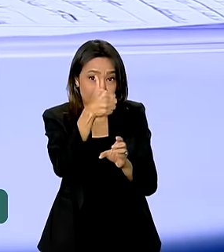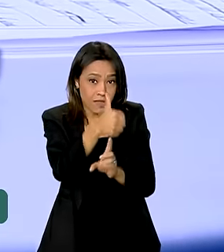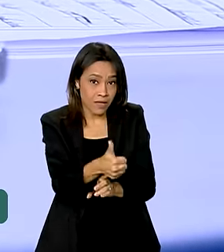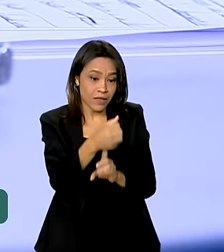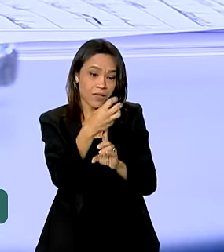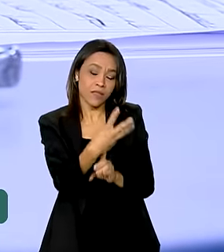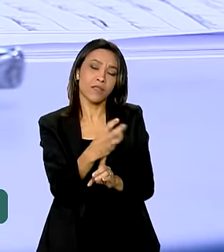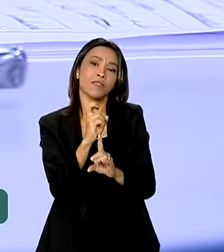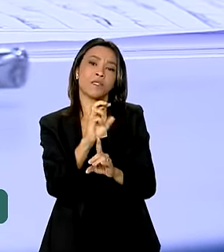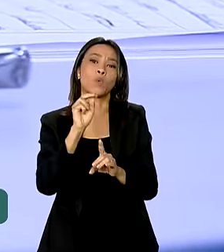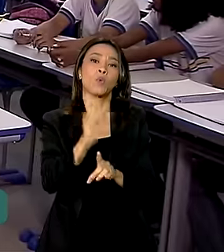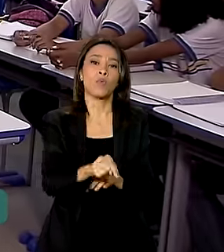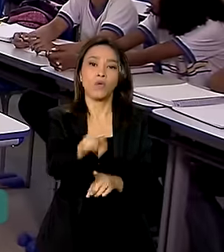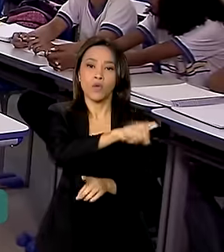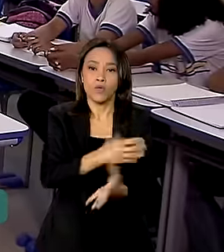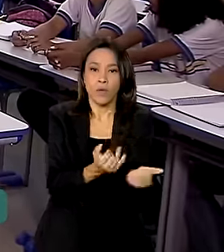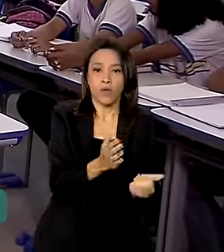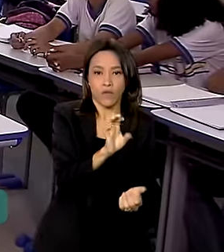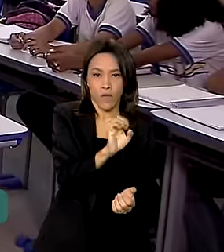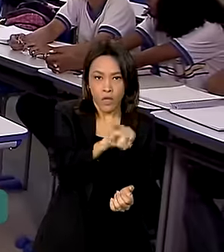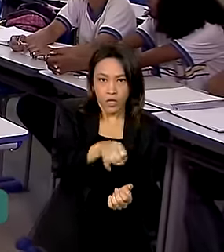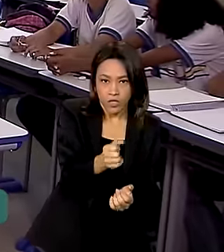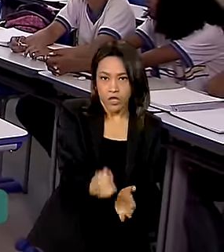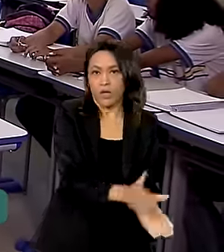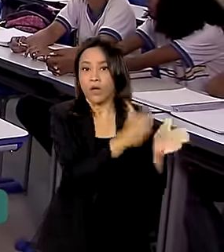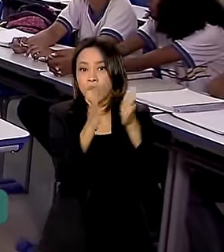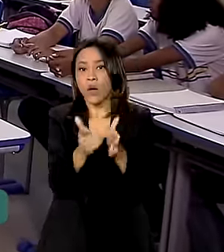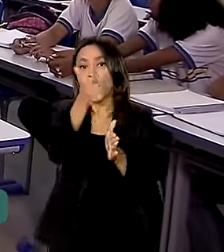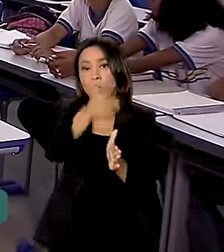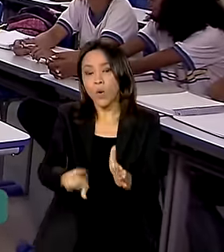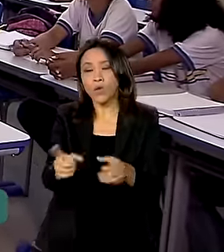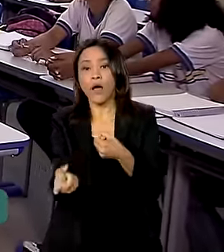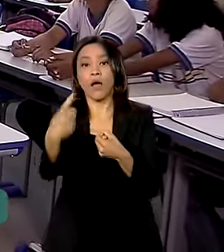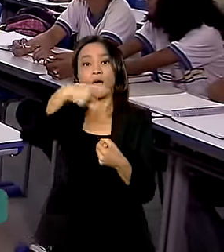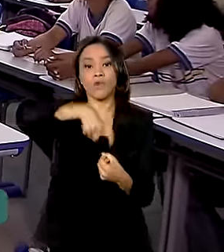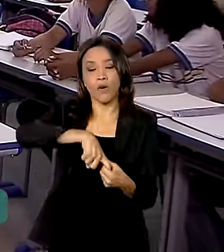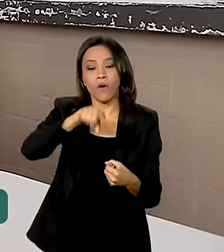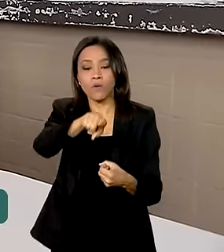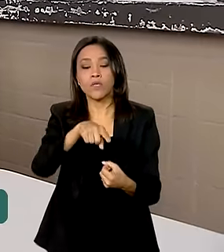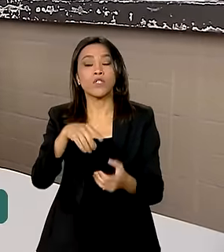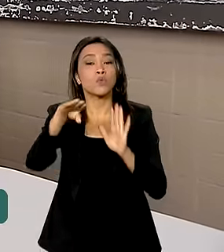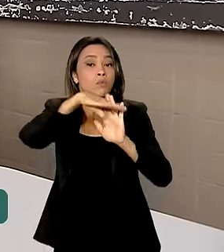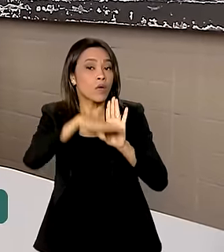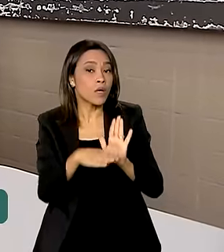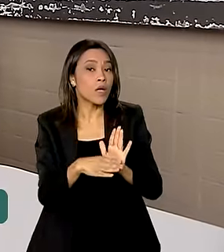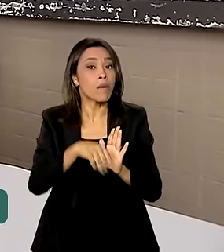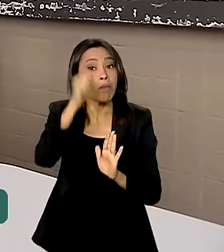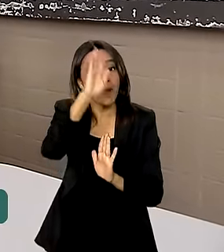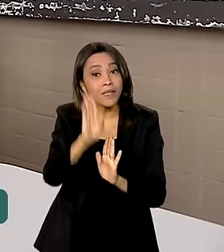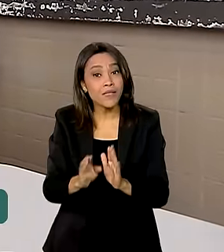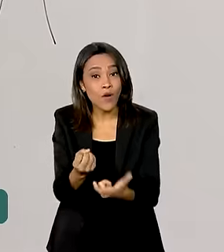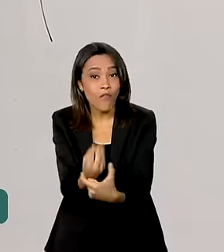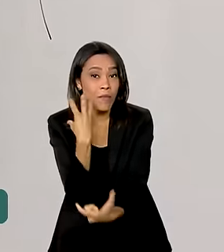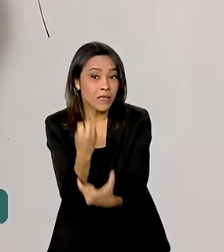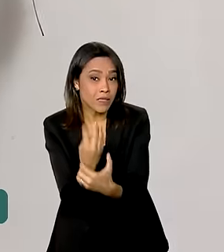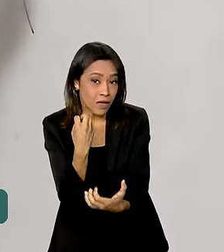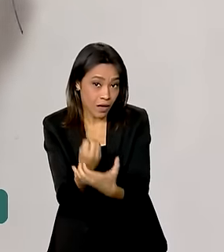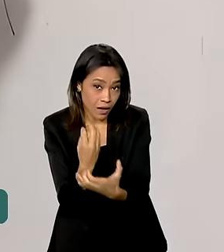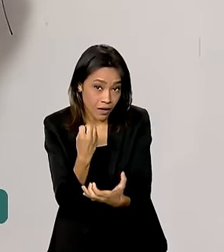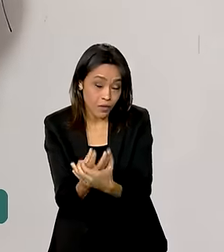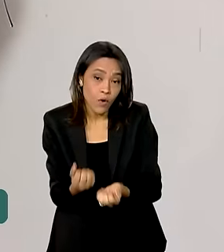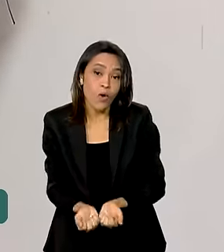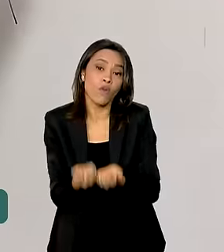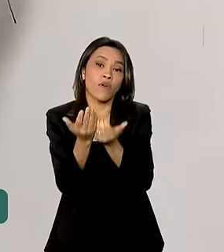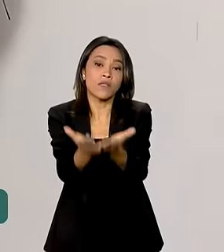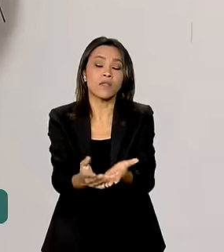Ensino Médio da EJA. Outra medida é a retomada do Programa Brasil Alfabetizado, que oferecerá 60 mil bolsas para